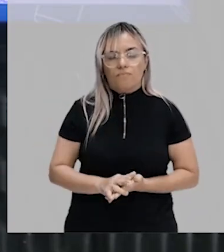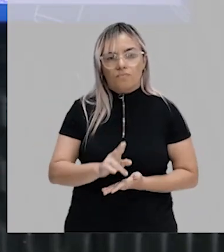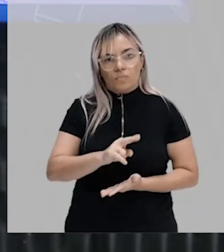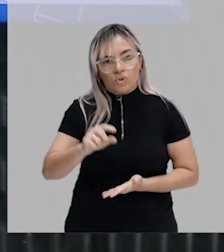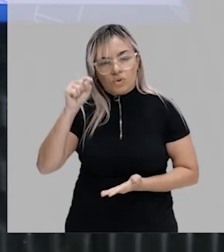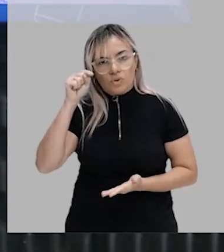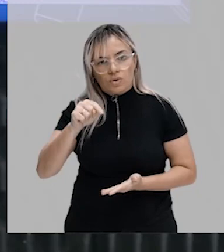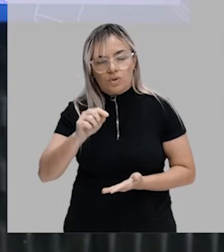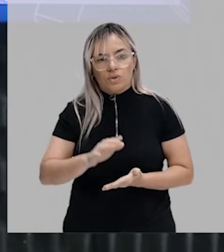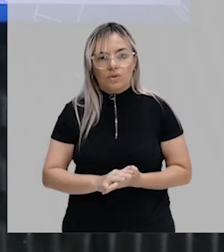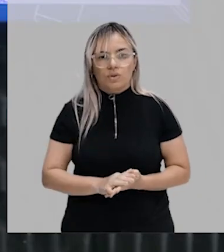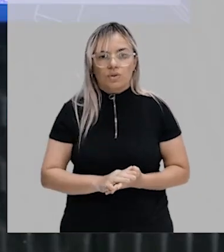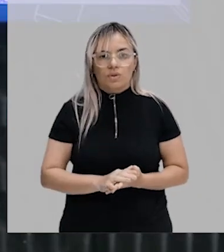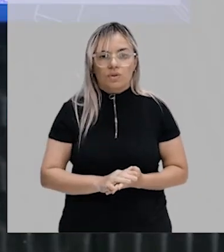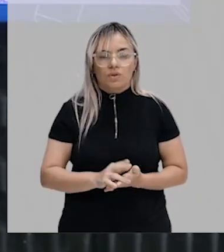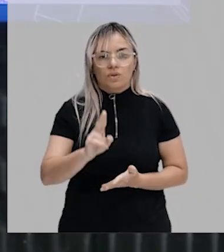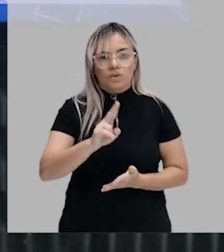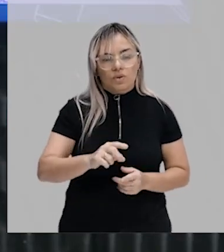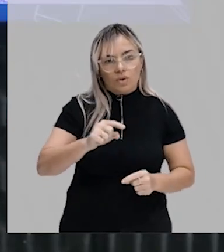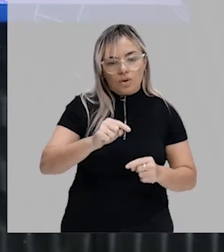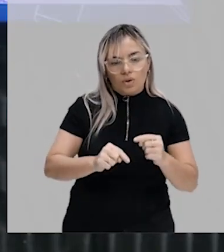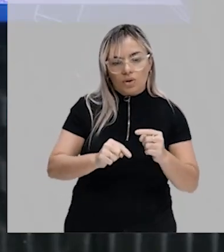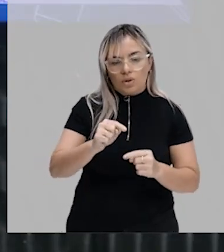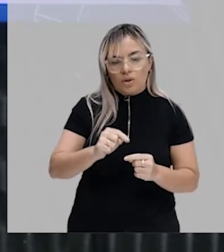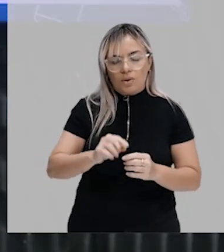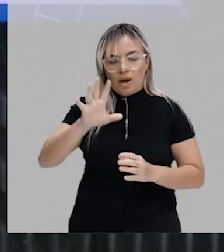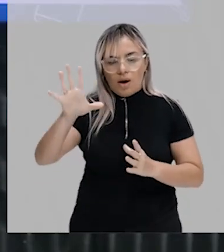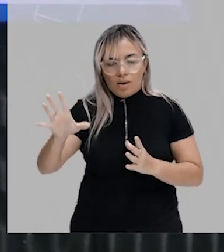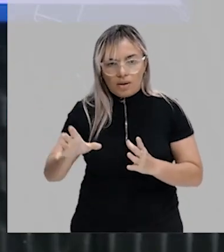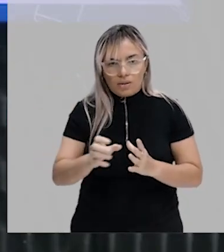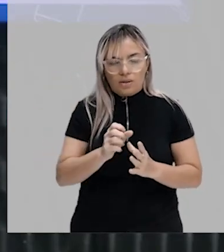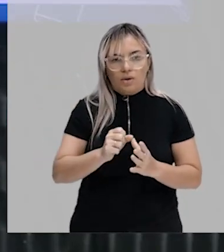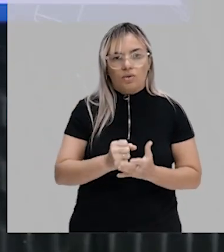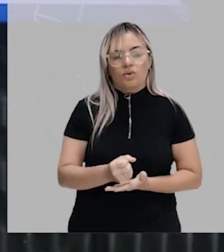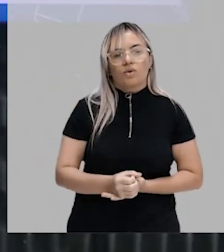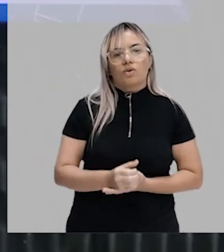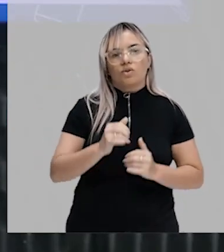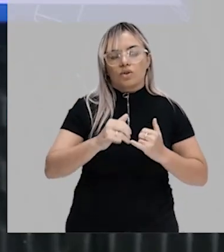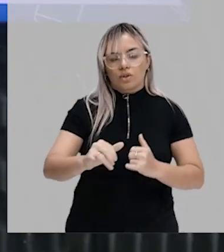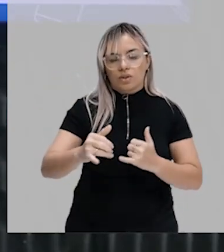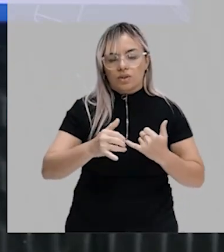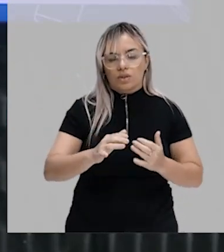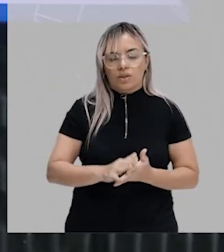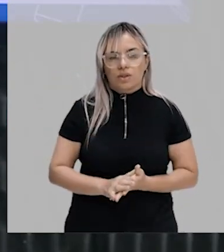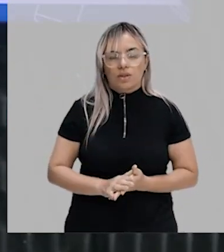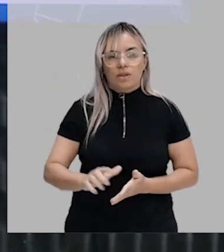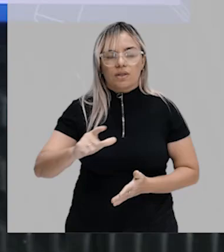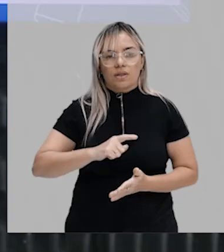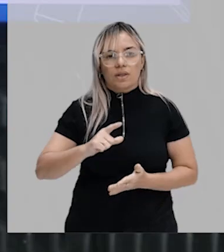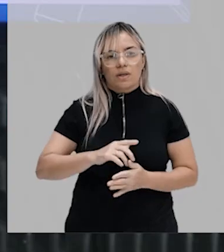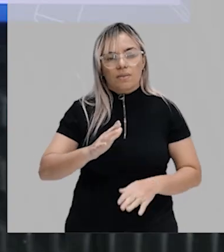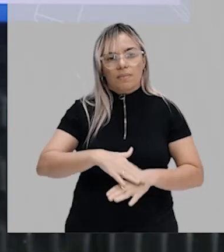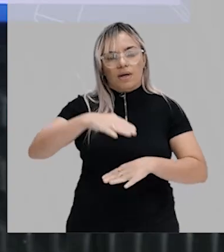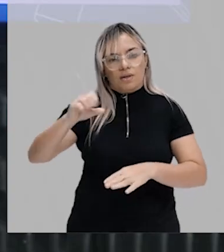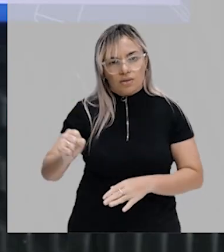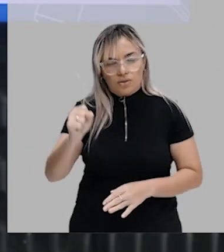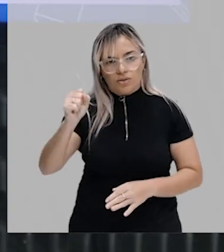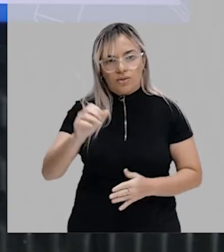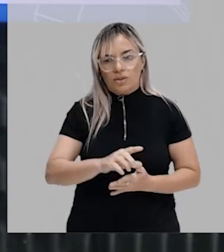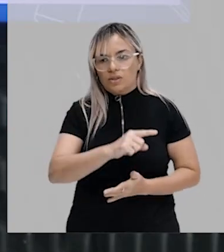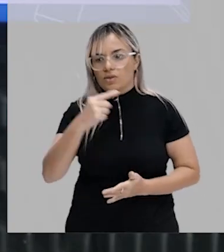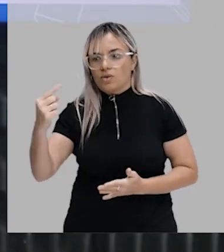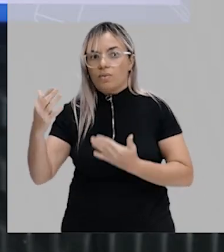obtenção de energia que tem mais sucesso do que a fermentação. Agora, qual seria a hipótese heterotrófica?